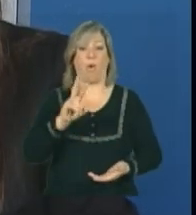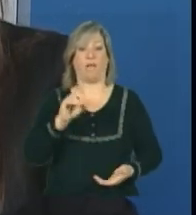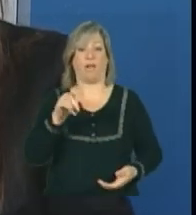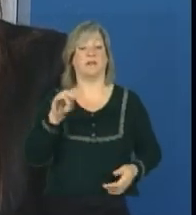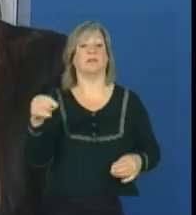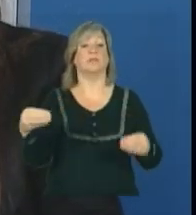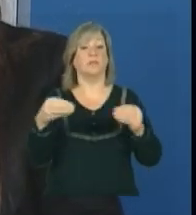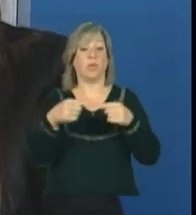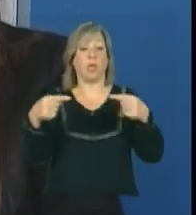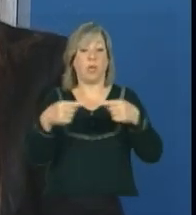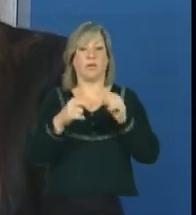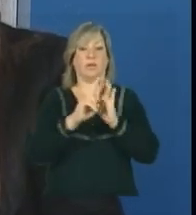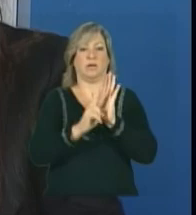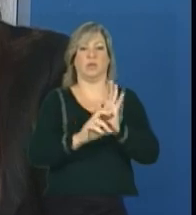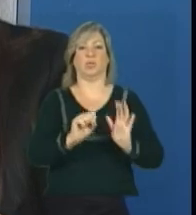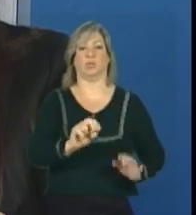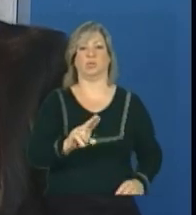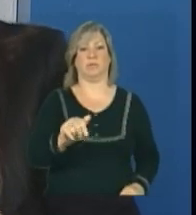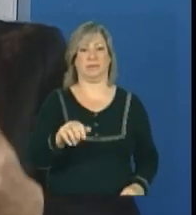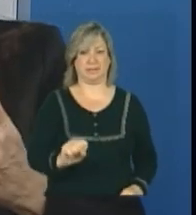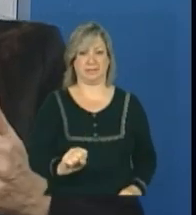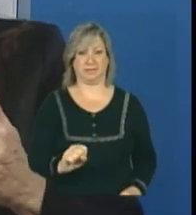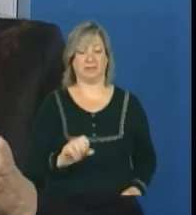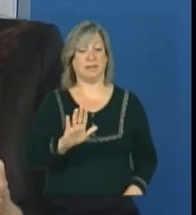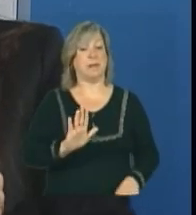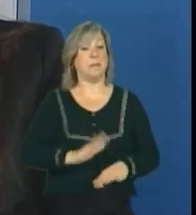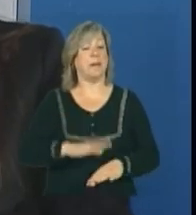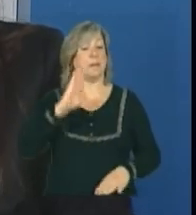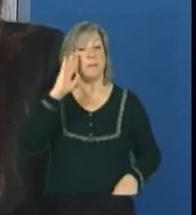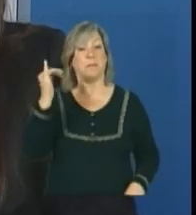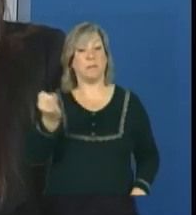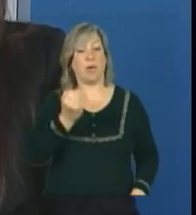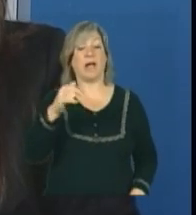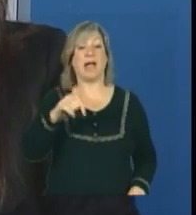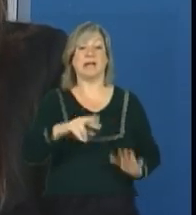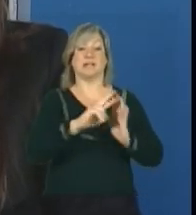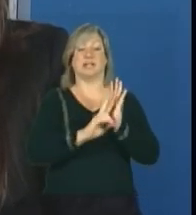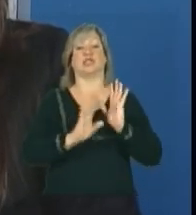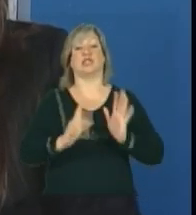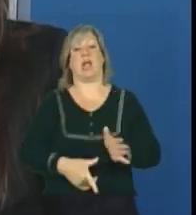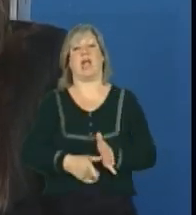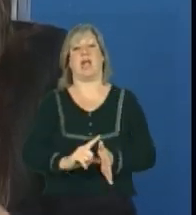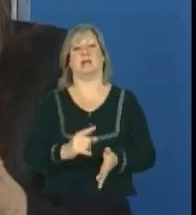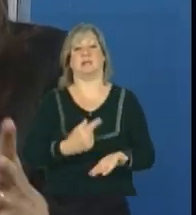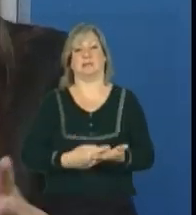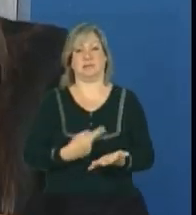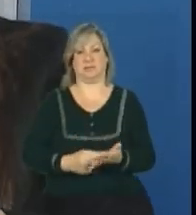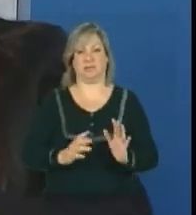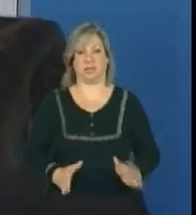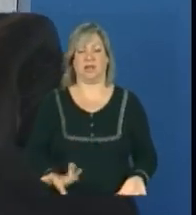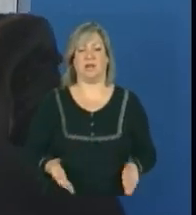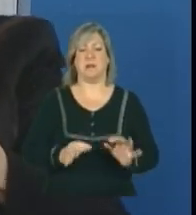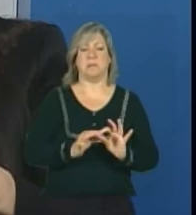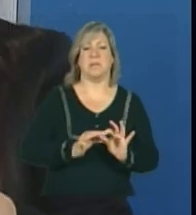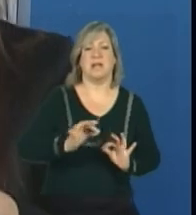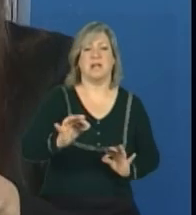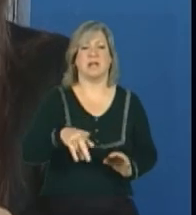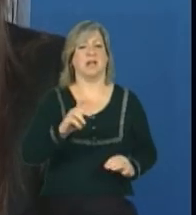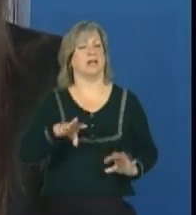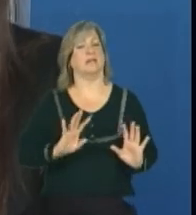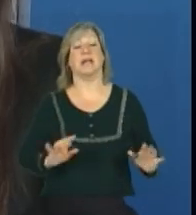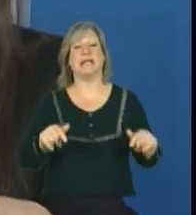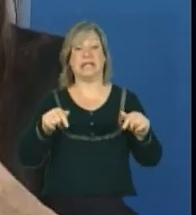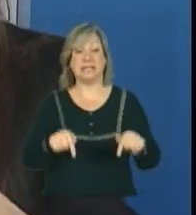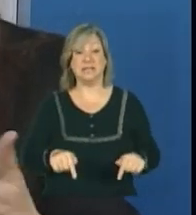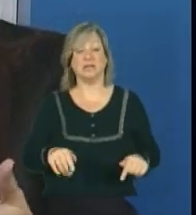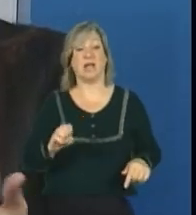E o mais importante são esses critérios que ficaram pactuados. a metragem, quantos quilômetros, etc. E